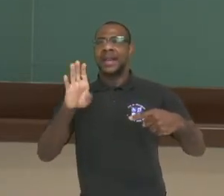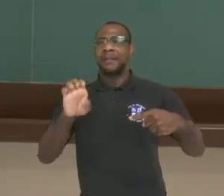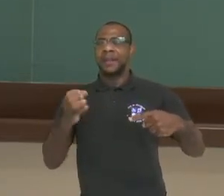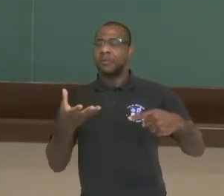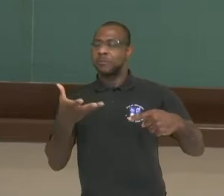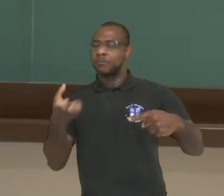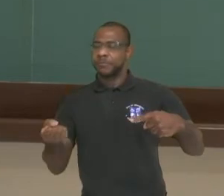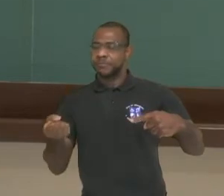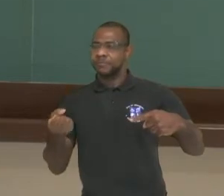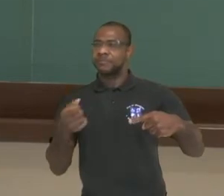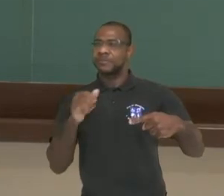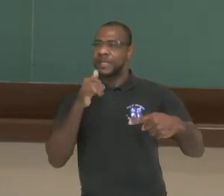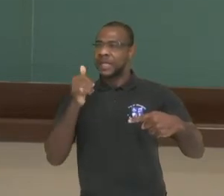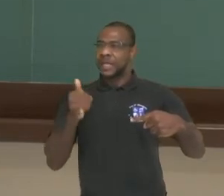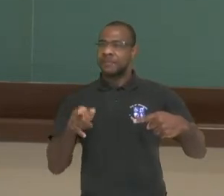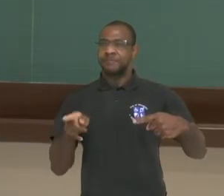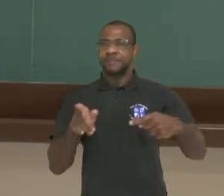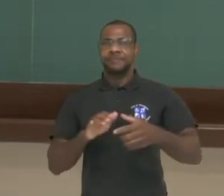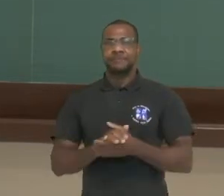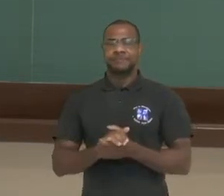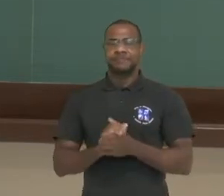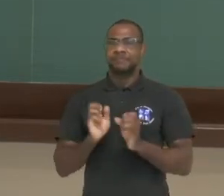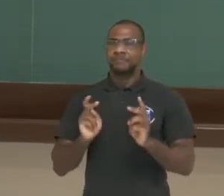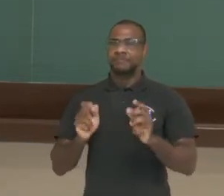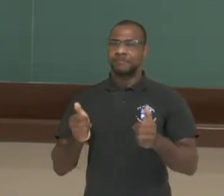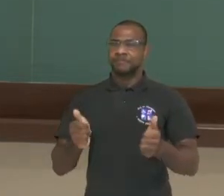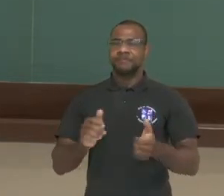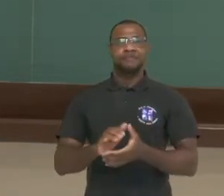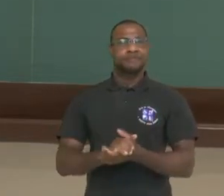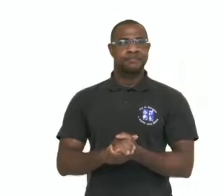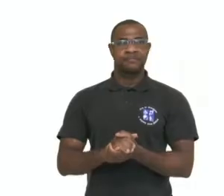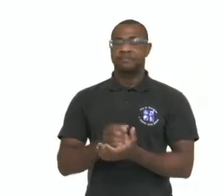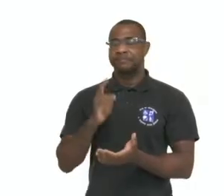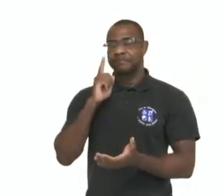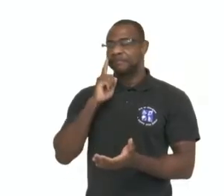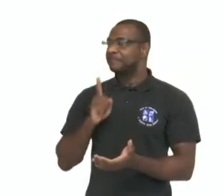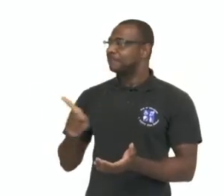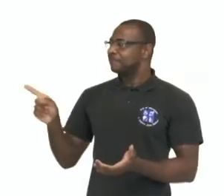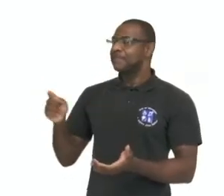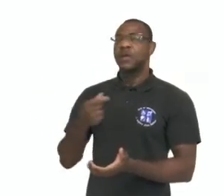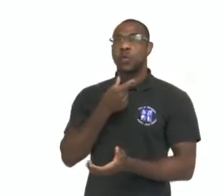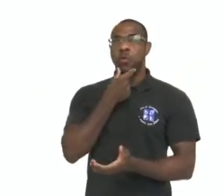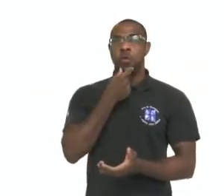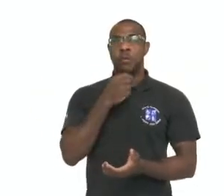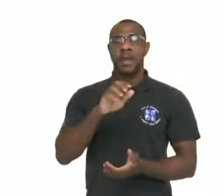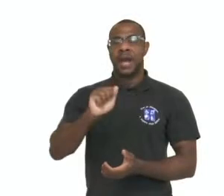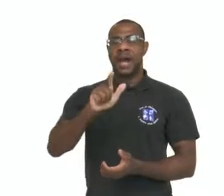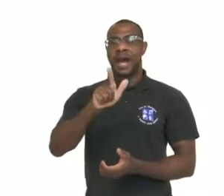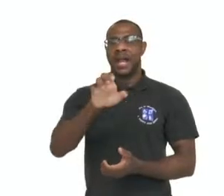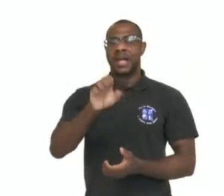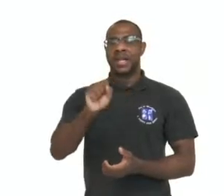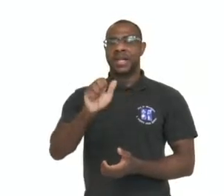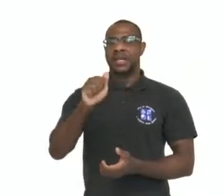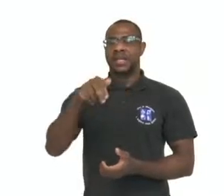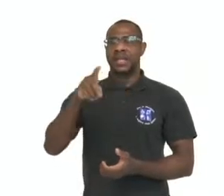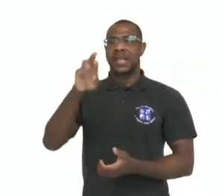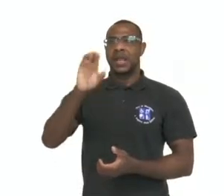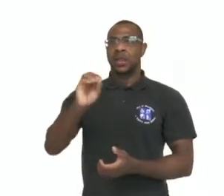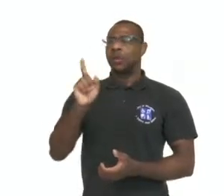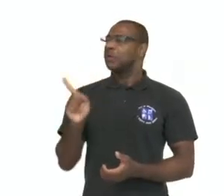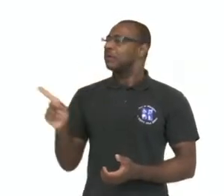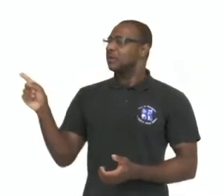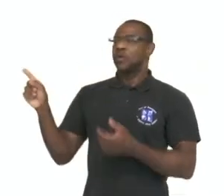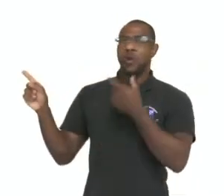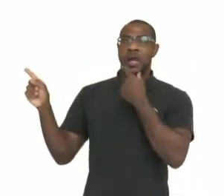tem essa tendência para receber, ok? Muito bem. Então, temos aqui o Alessandro Volta, né? Responsável então ali por